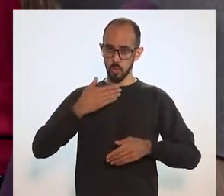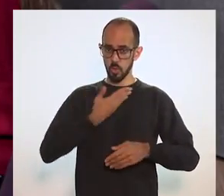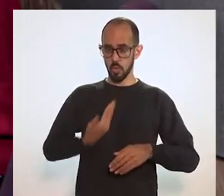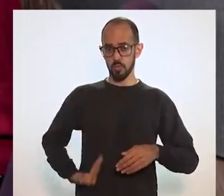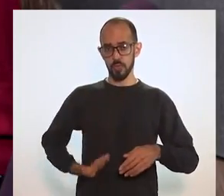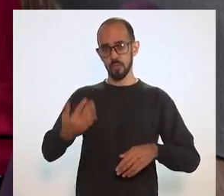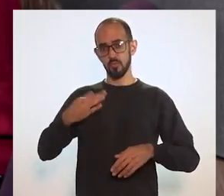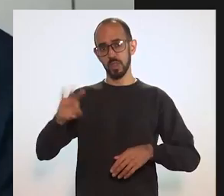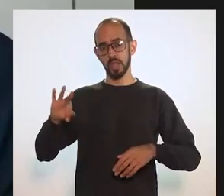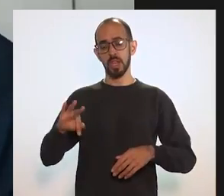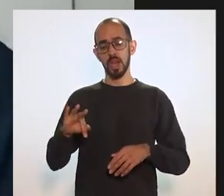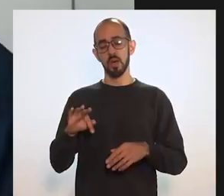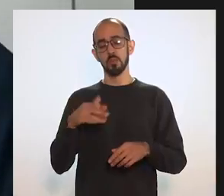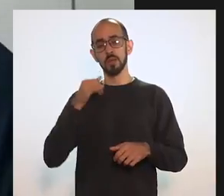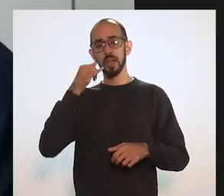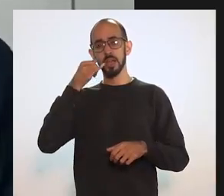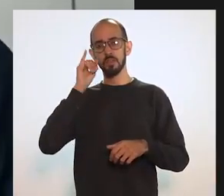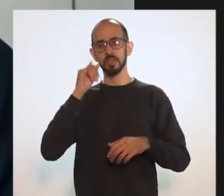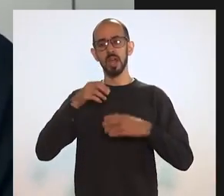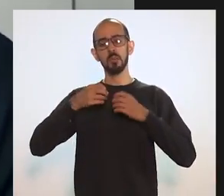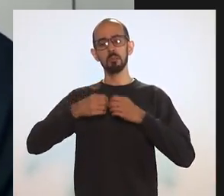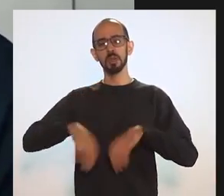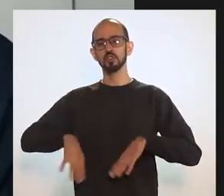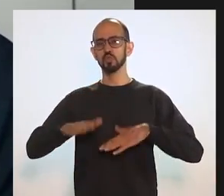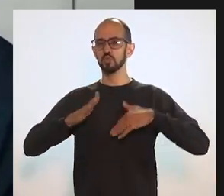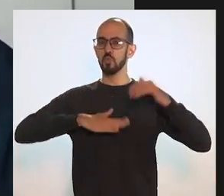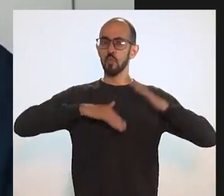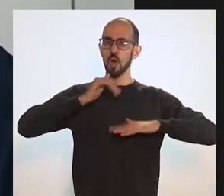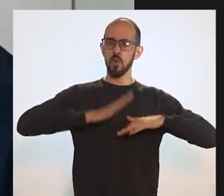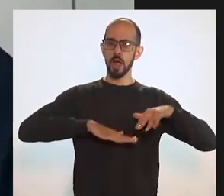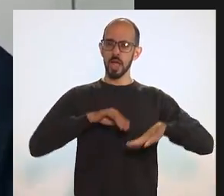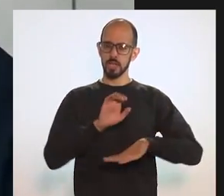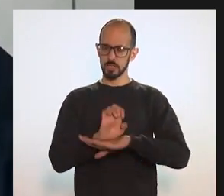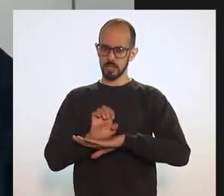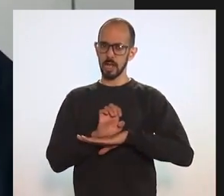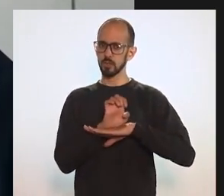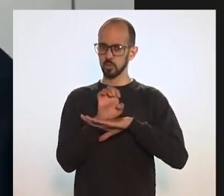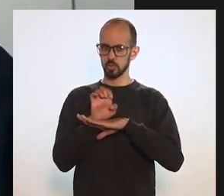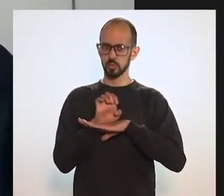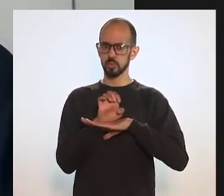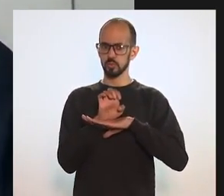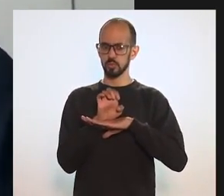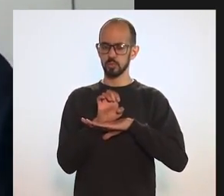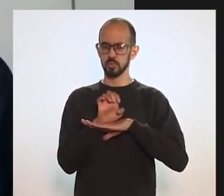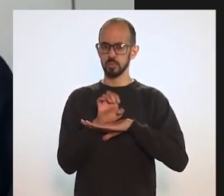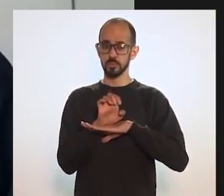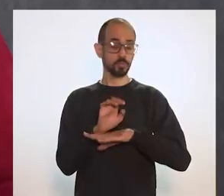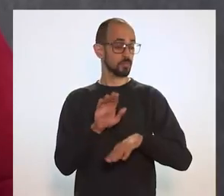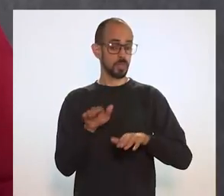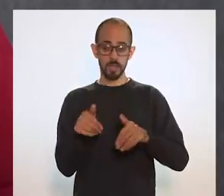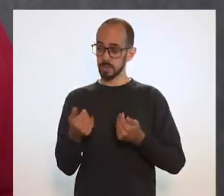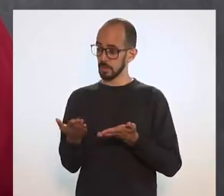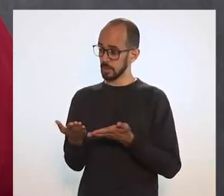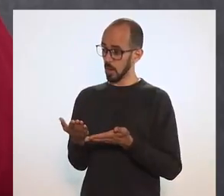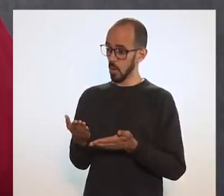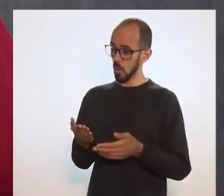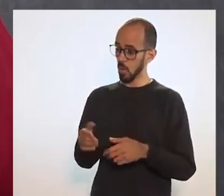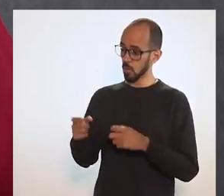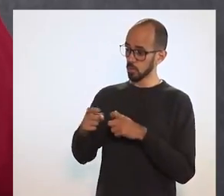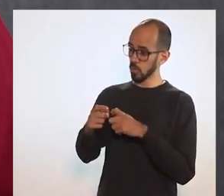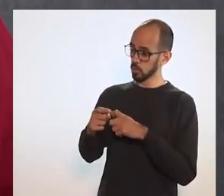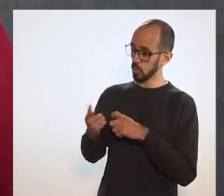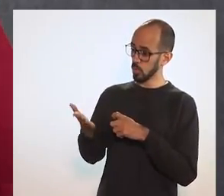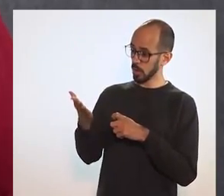federal, para que nenhum estado fique prejudicado nesse processo. Bom, doutor Otília,